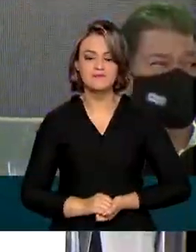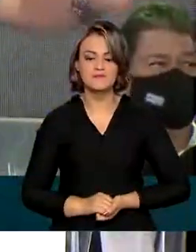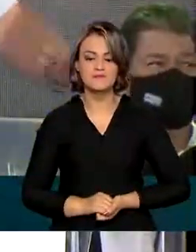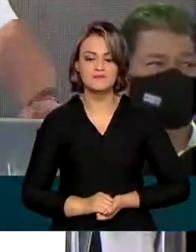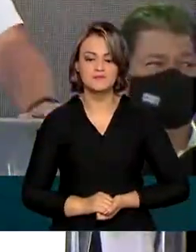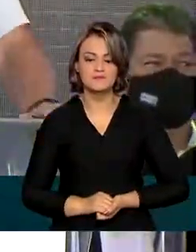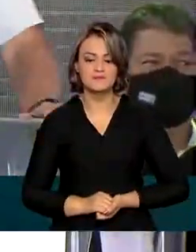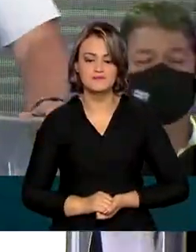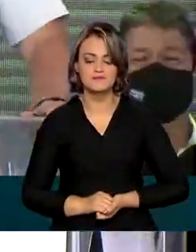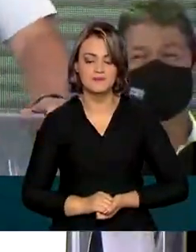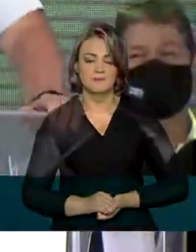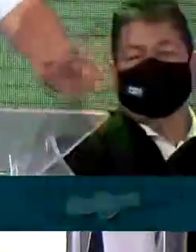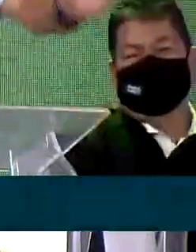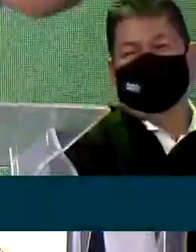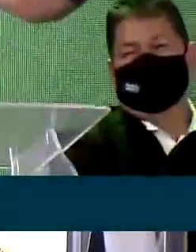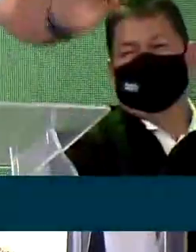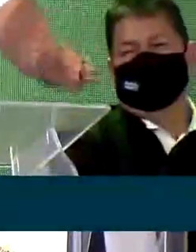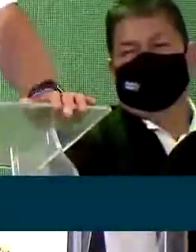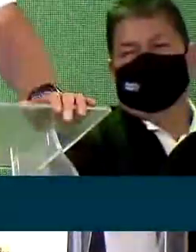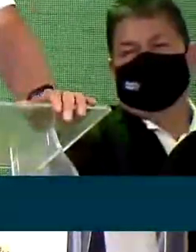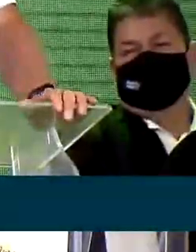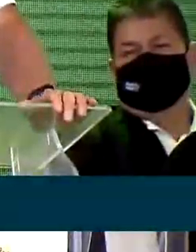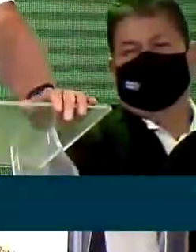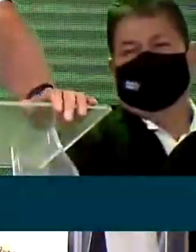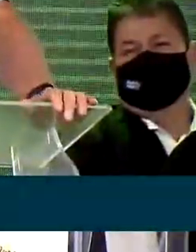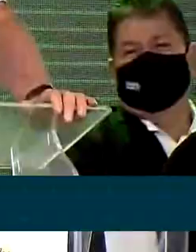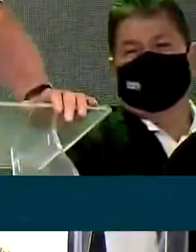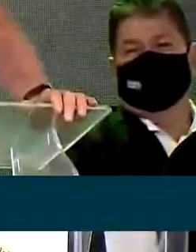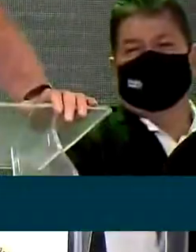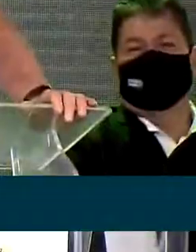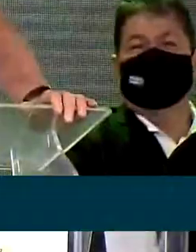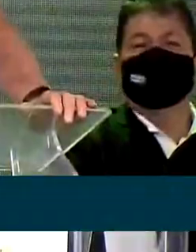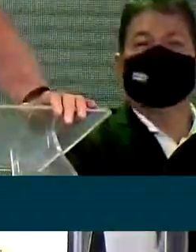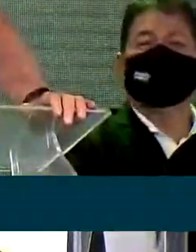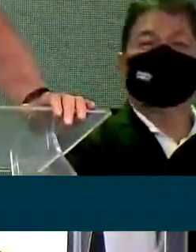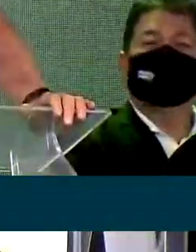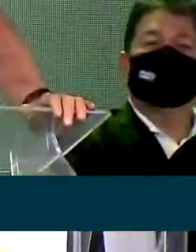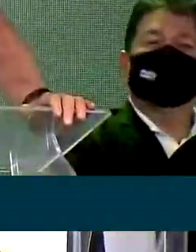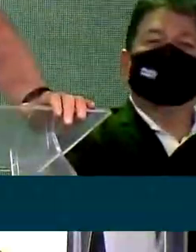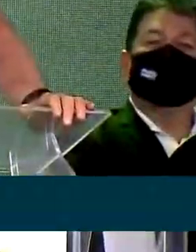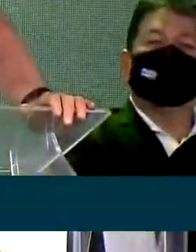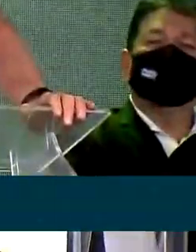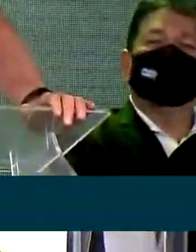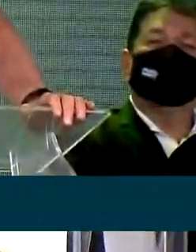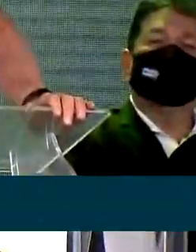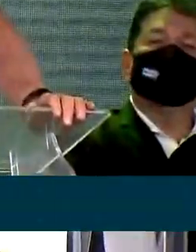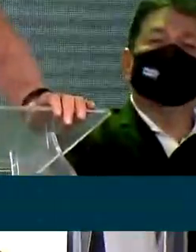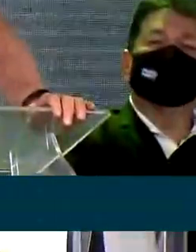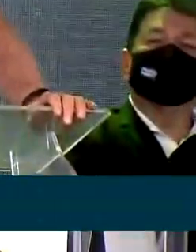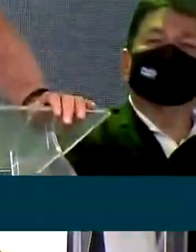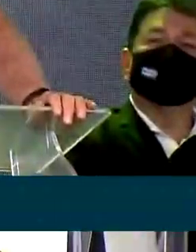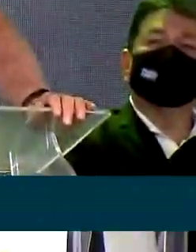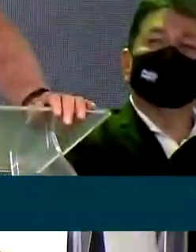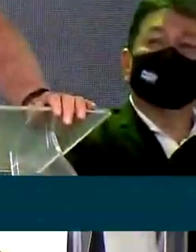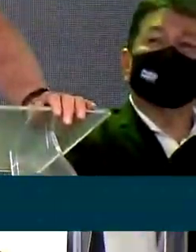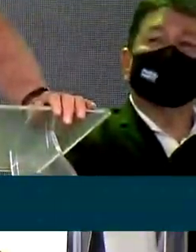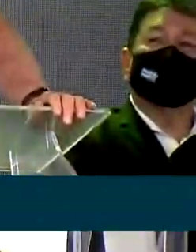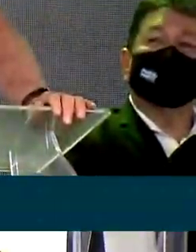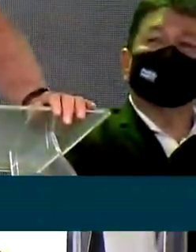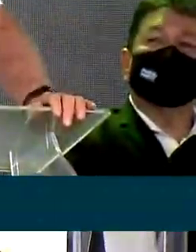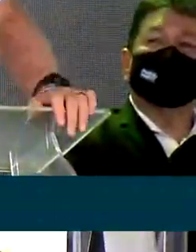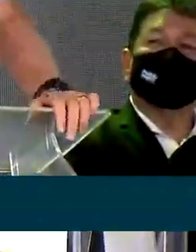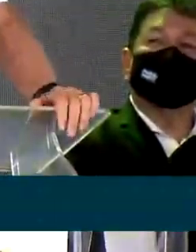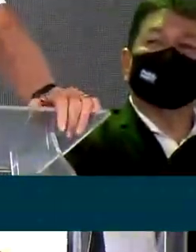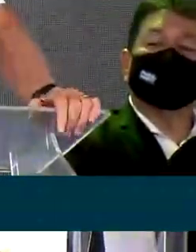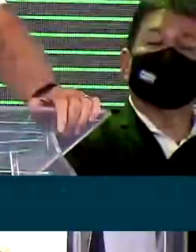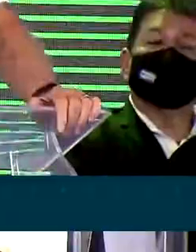moradores desse novo conjunto, a vida de vocês vai mudar, vai melhorar. Vocês vão